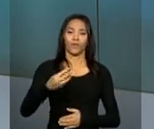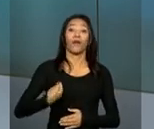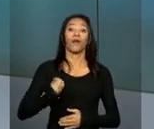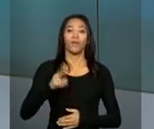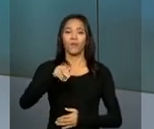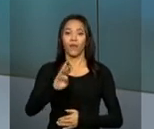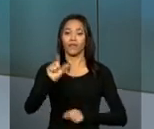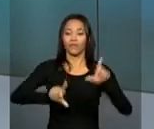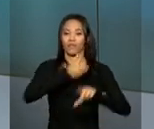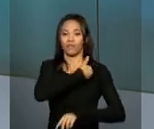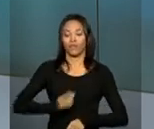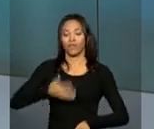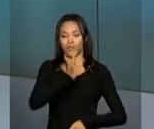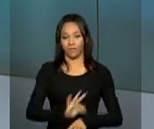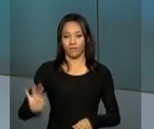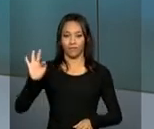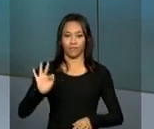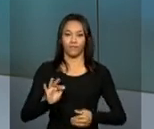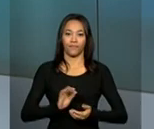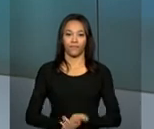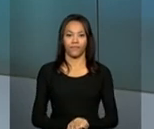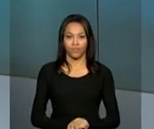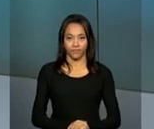NBR e TV do Governo Federal.